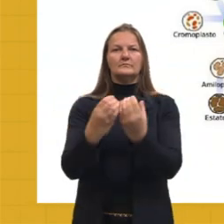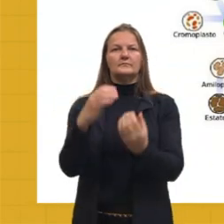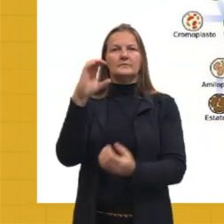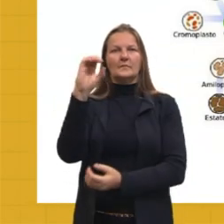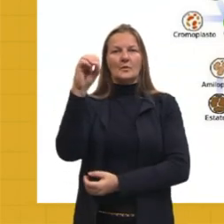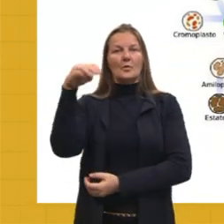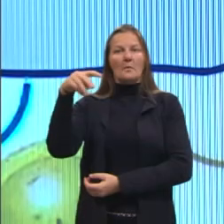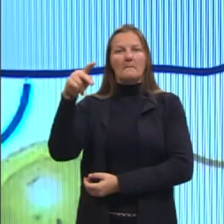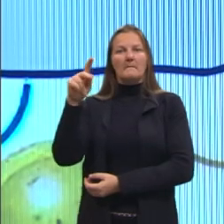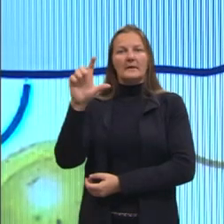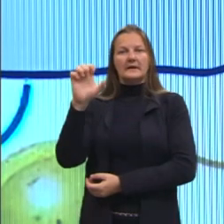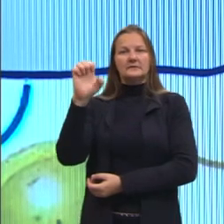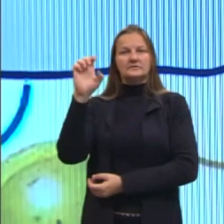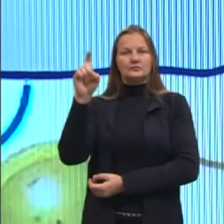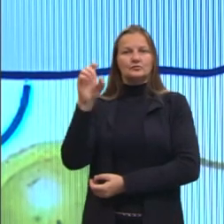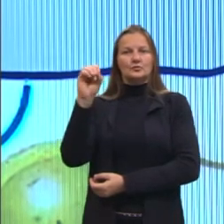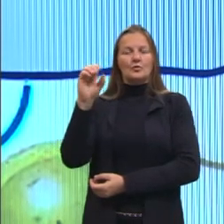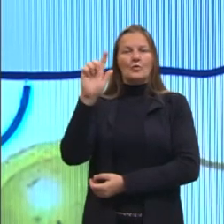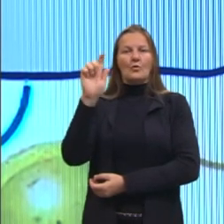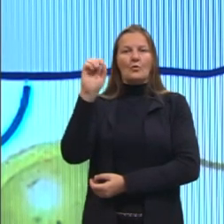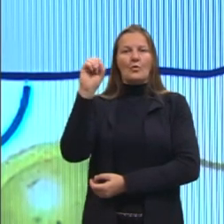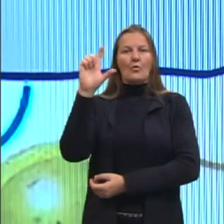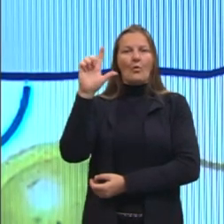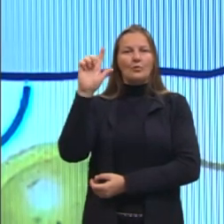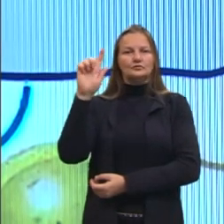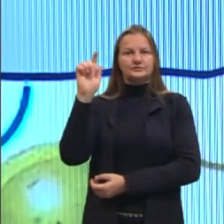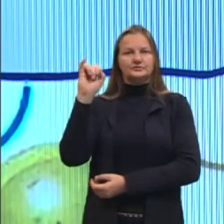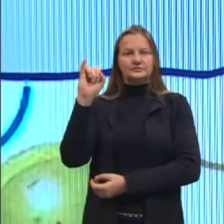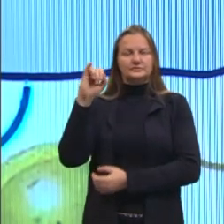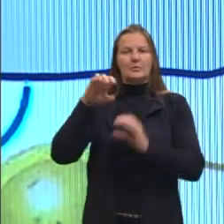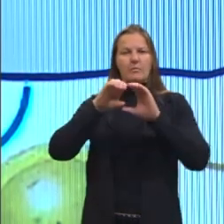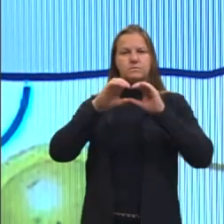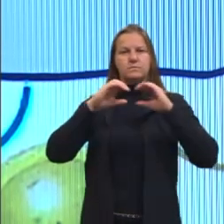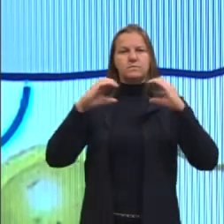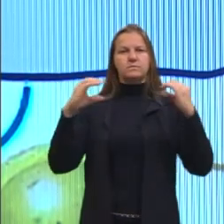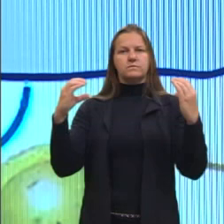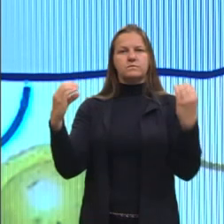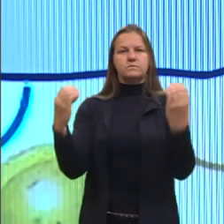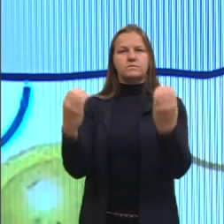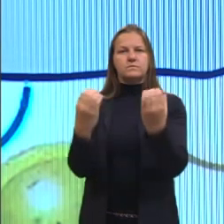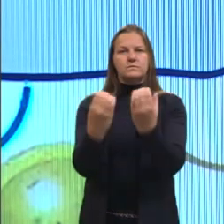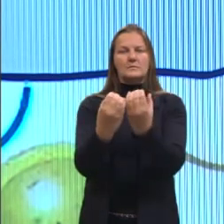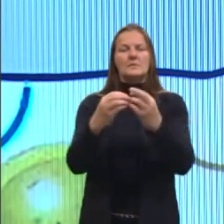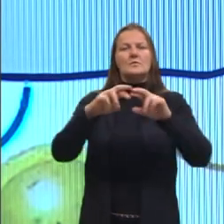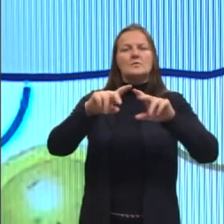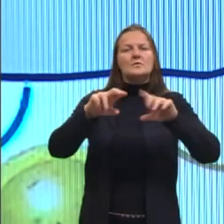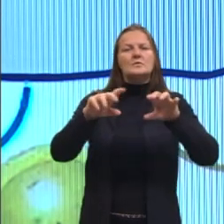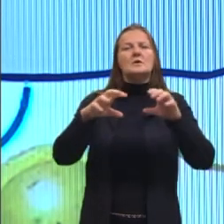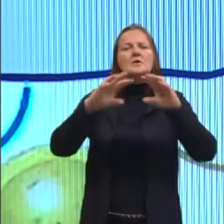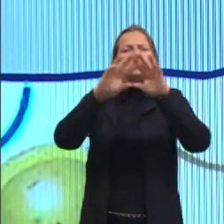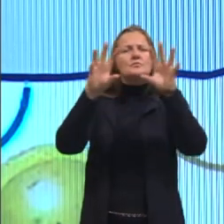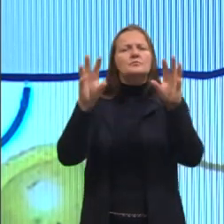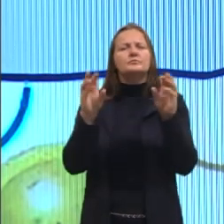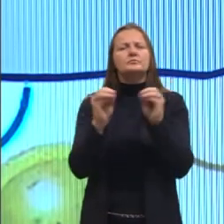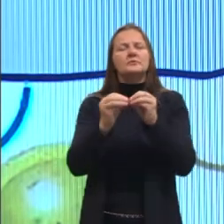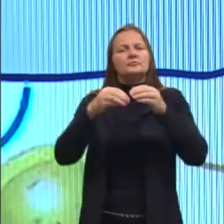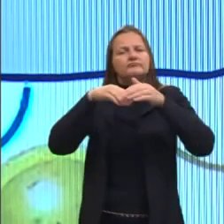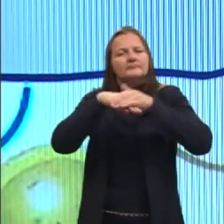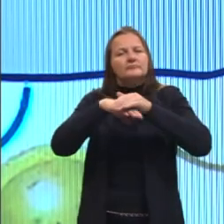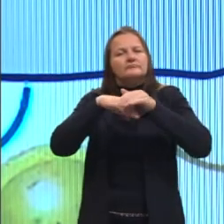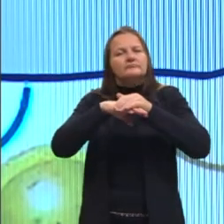entre outras coisas, pela síntese de secreções e polissacarídeos. Ele também armazena